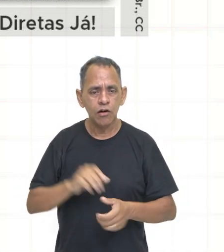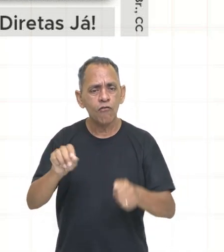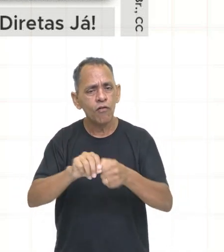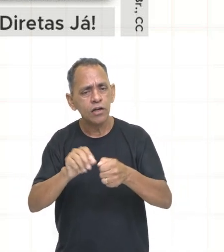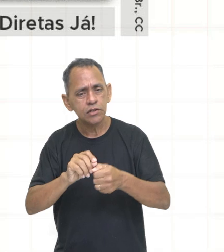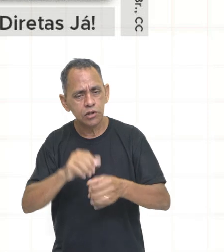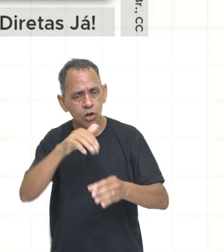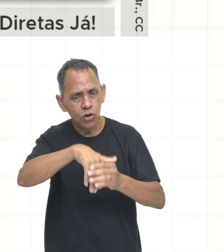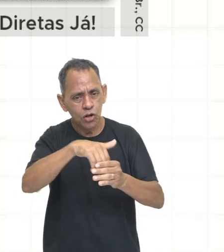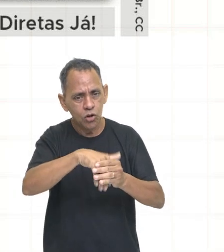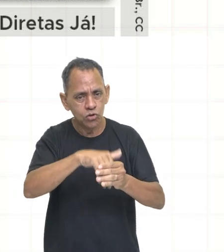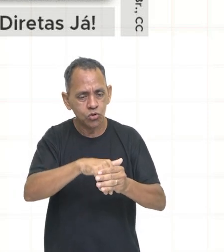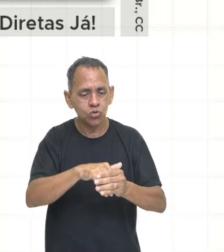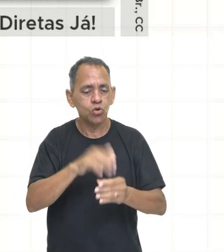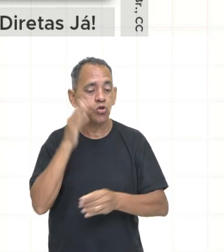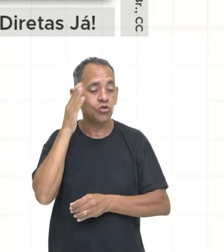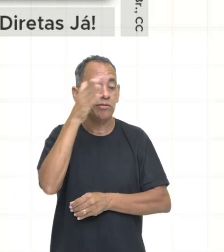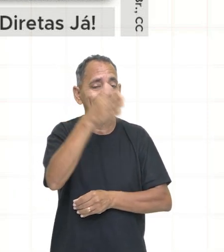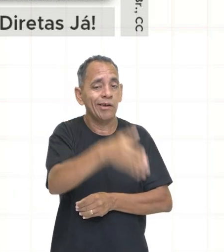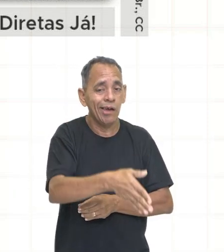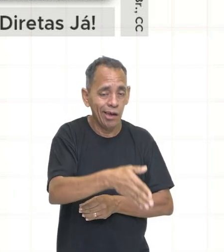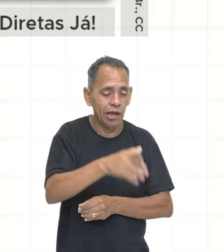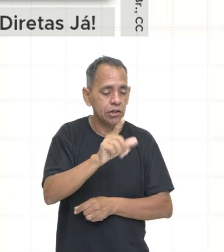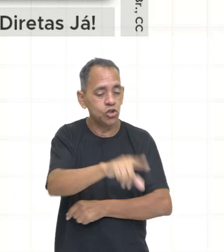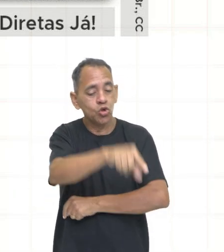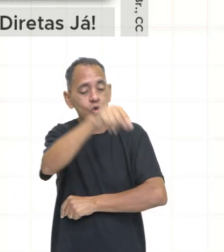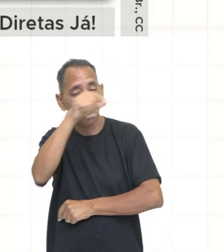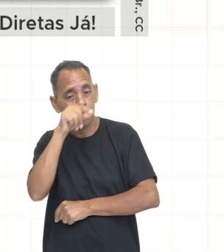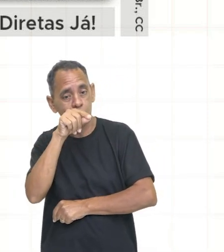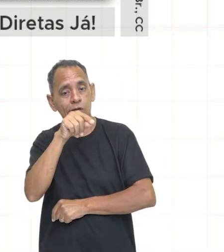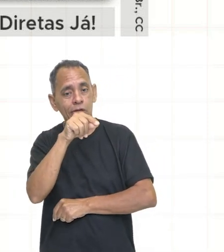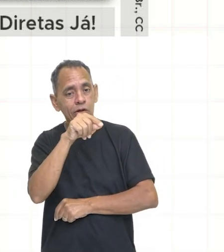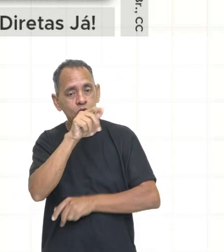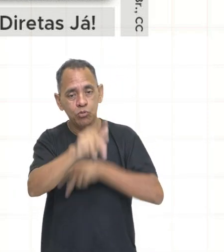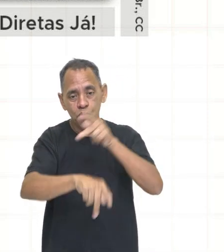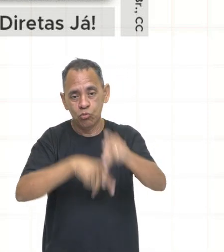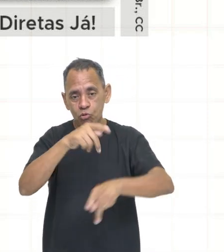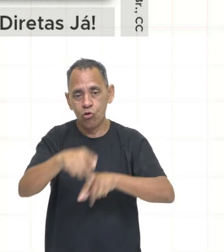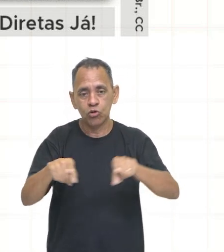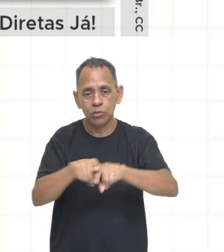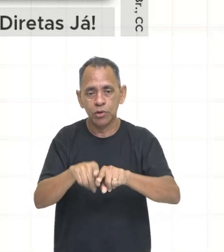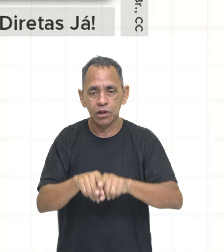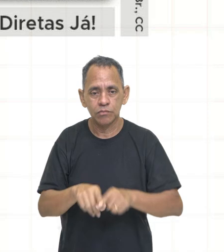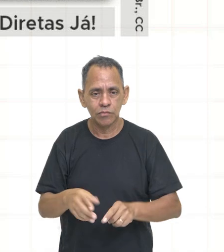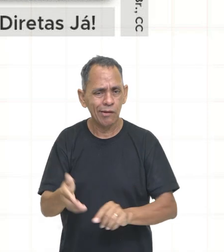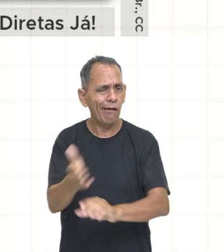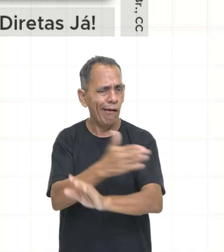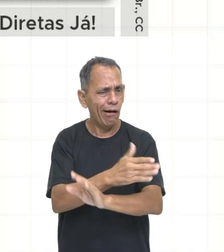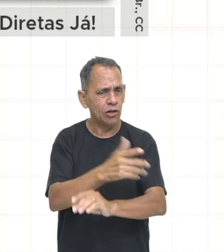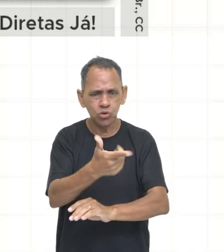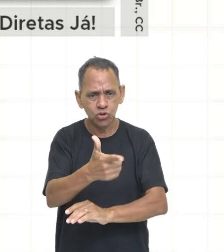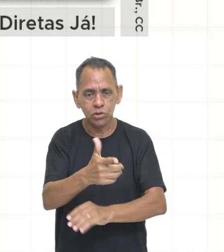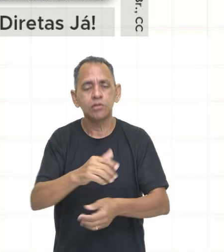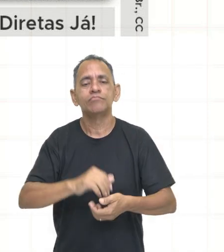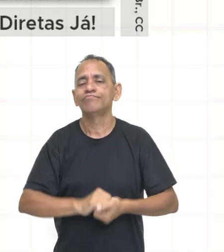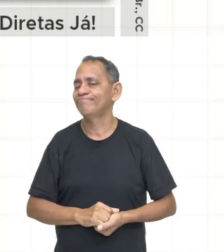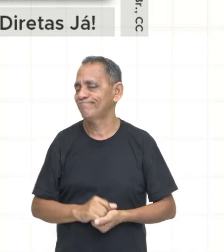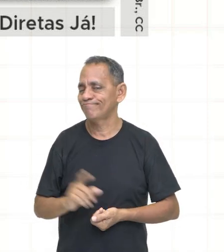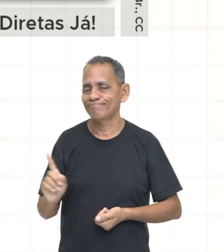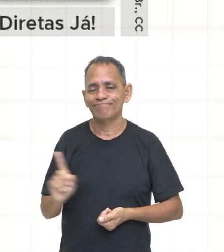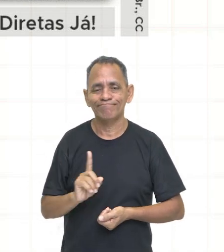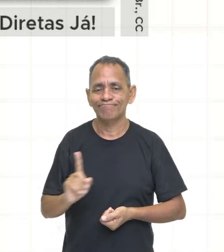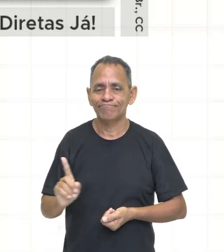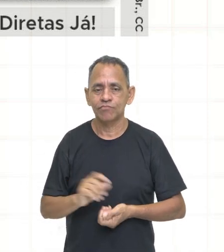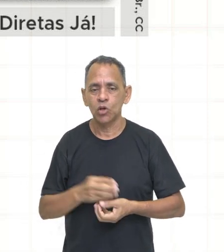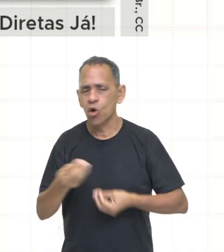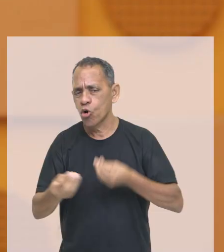Executivo. Professor, não existia eleição direta naquele momento? Não, gente. Professor, como era realizado,